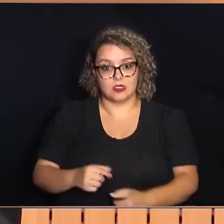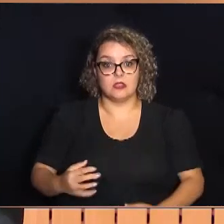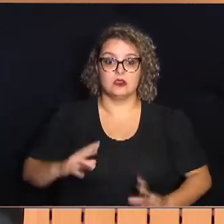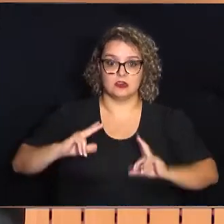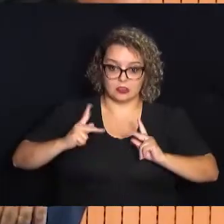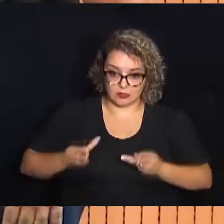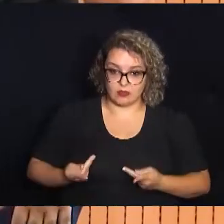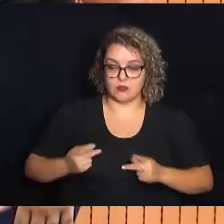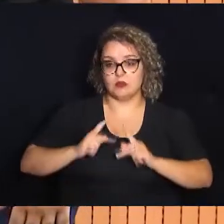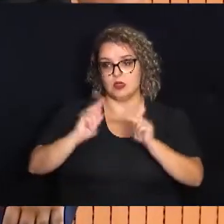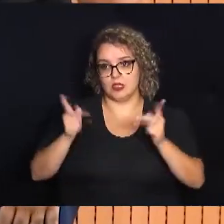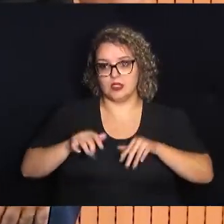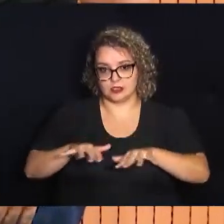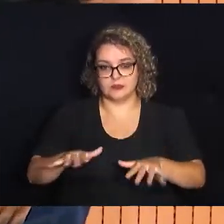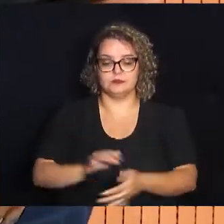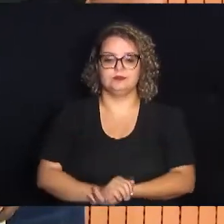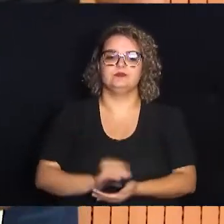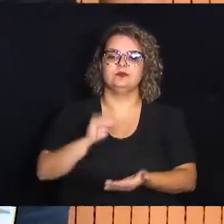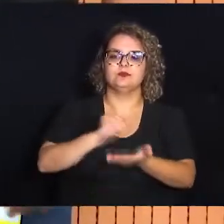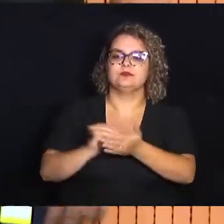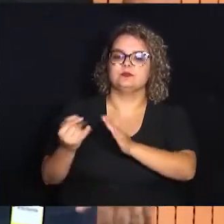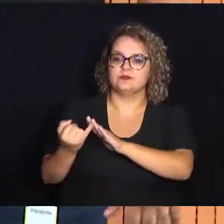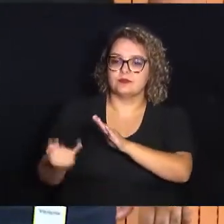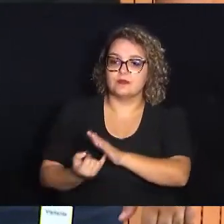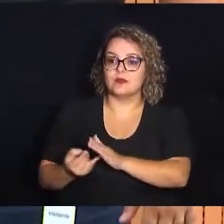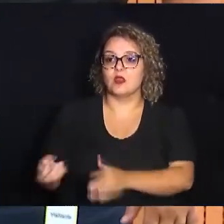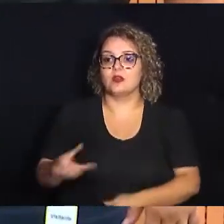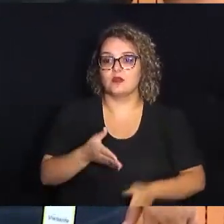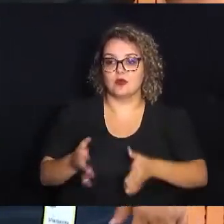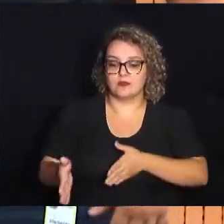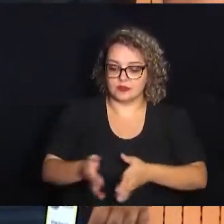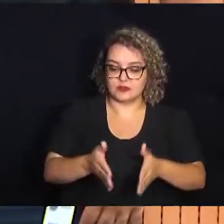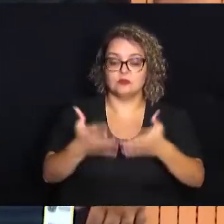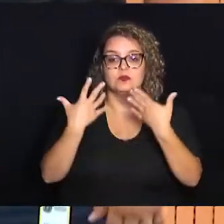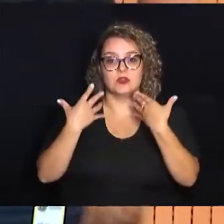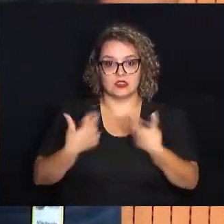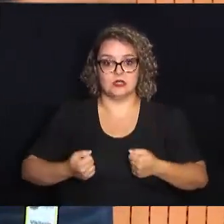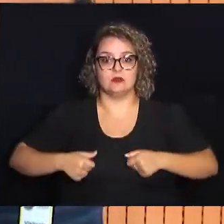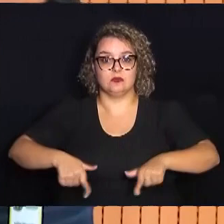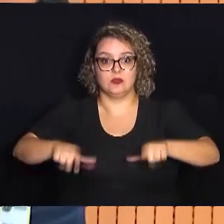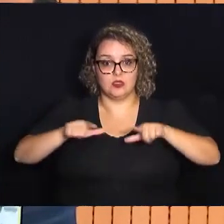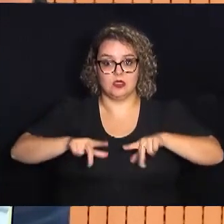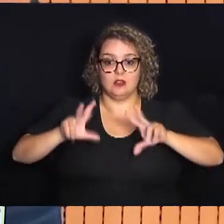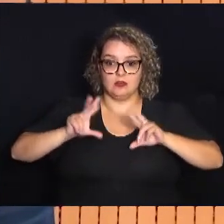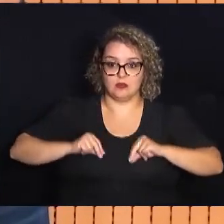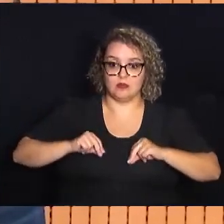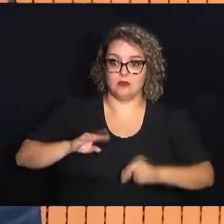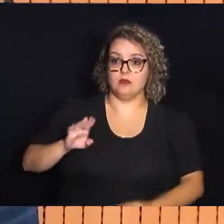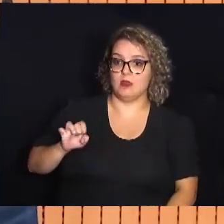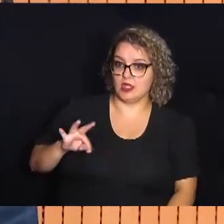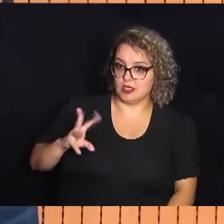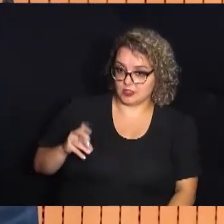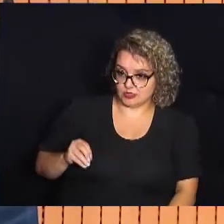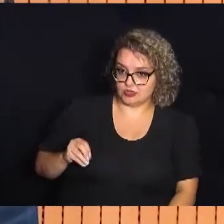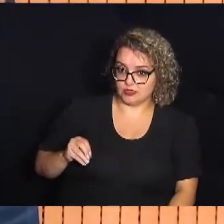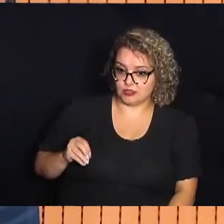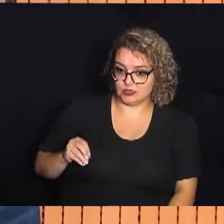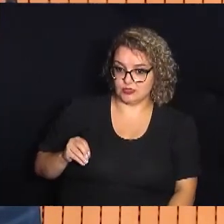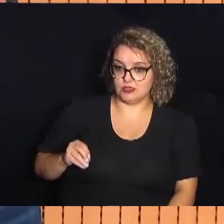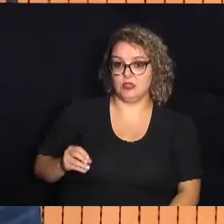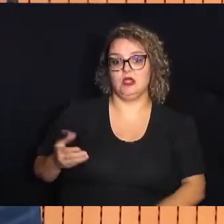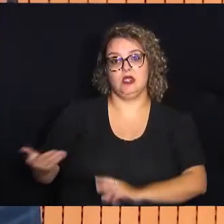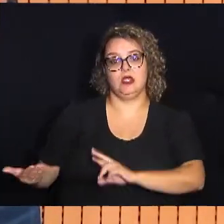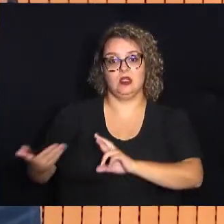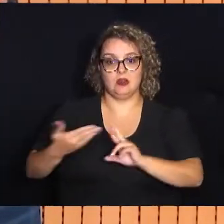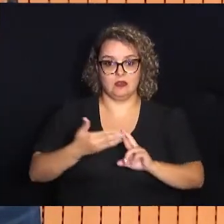E por último, o Instituto Novos Caminhos recebeu o Diploma de Mérito Herbert de Souza